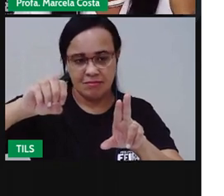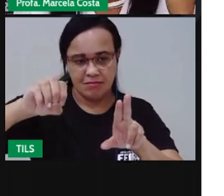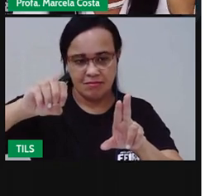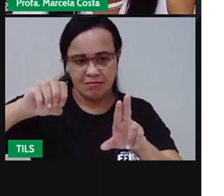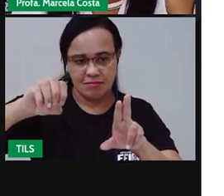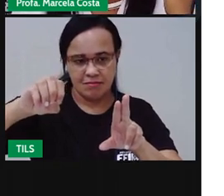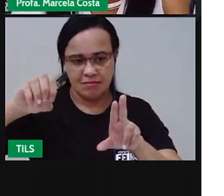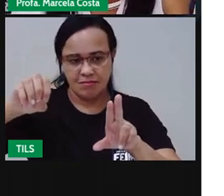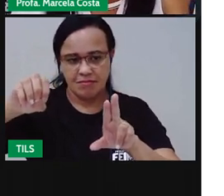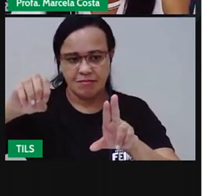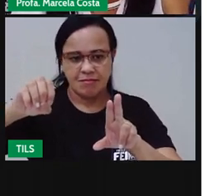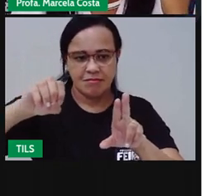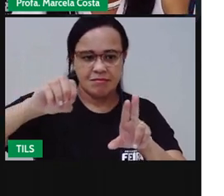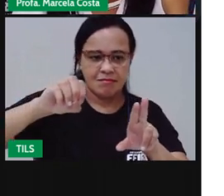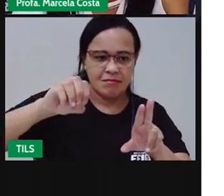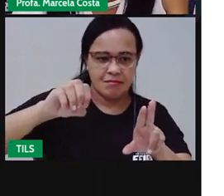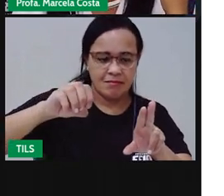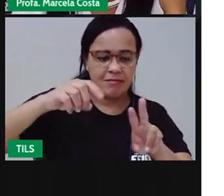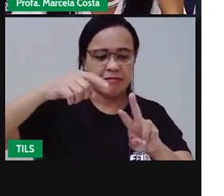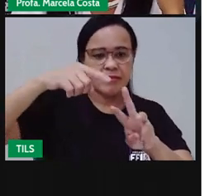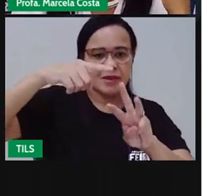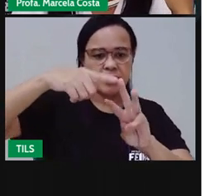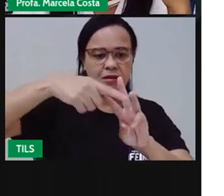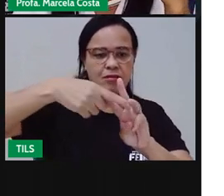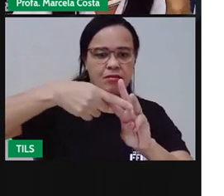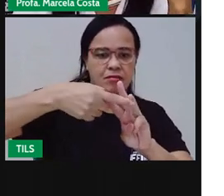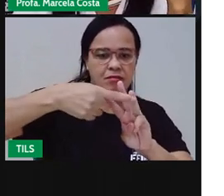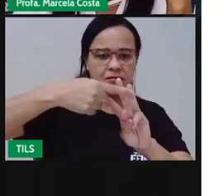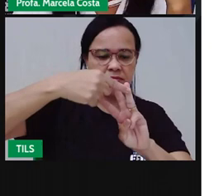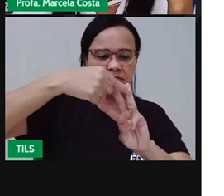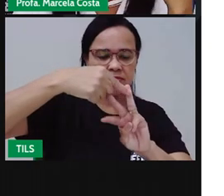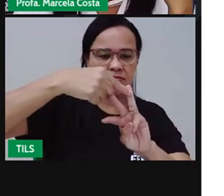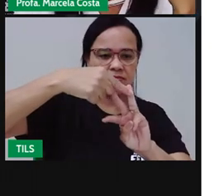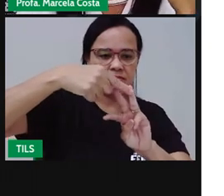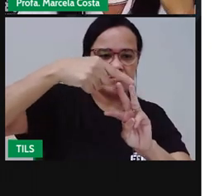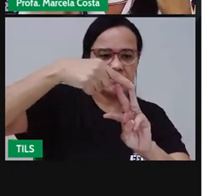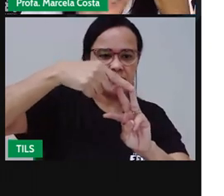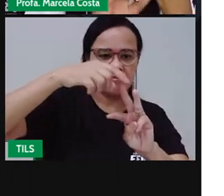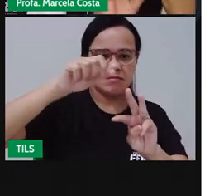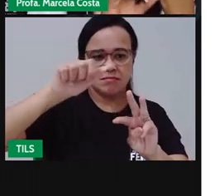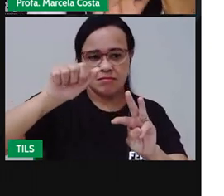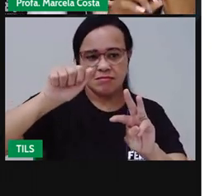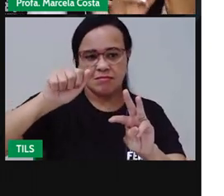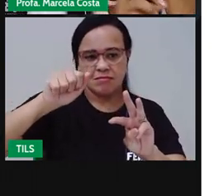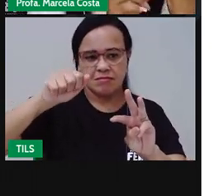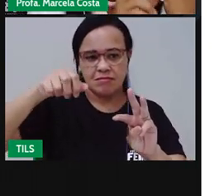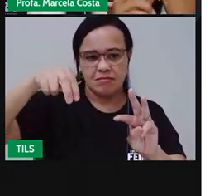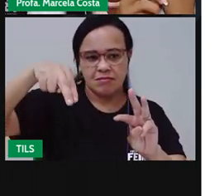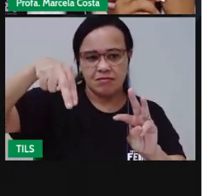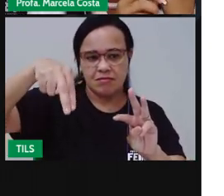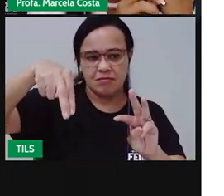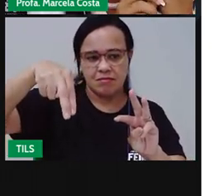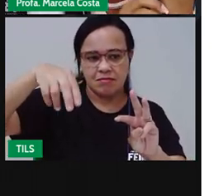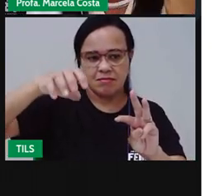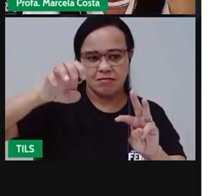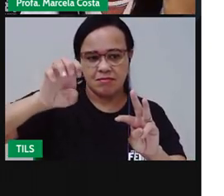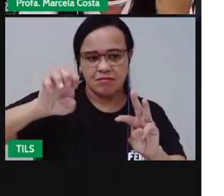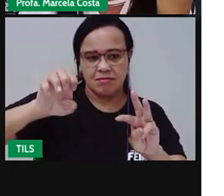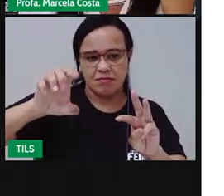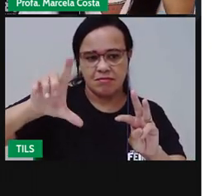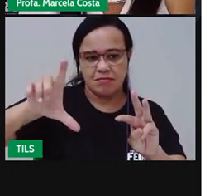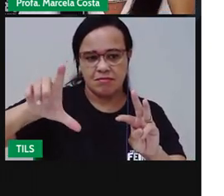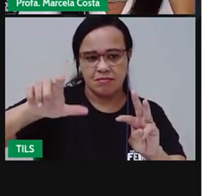O dedo anelar, que também é chamado de seu vizinho.